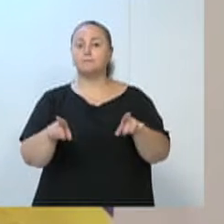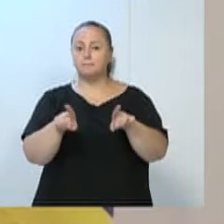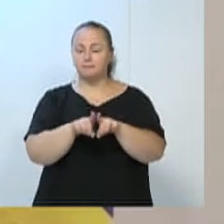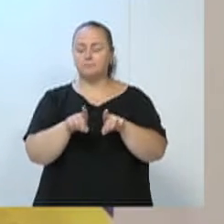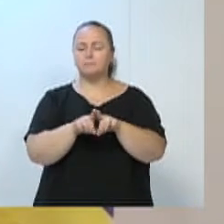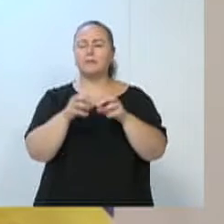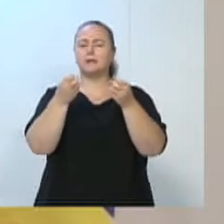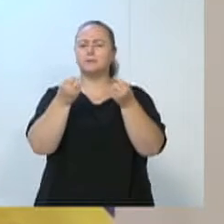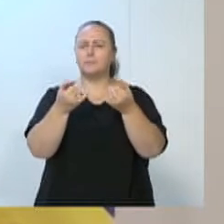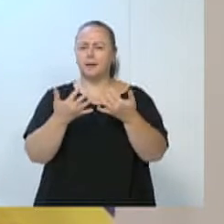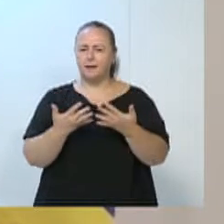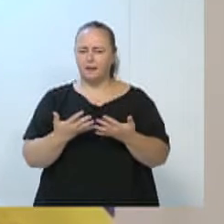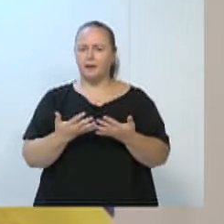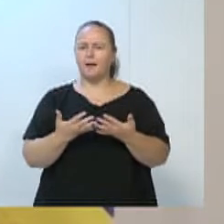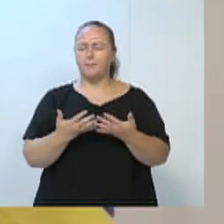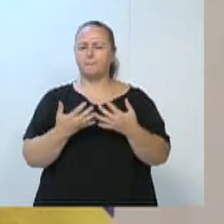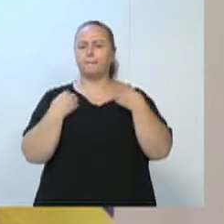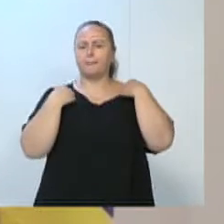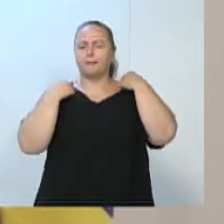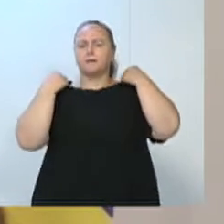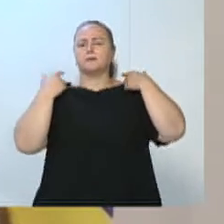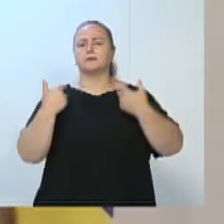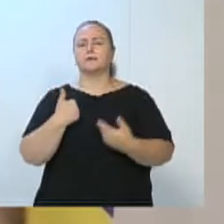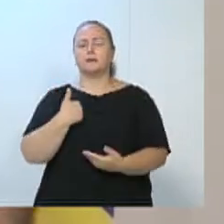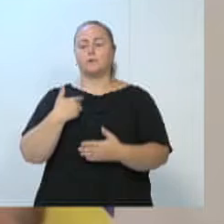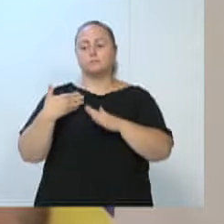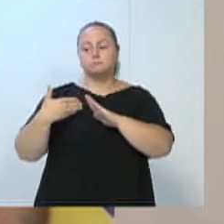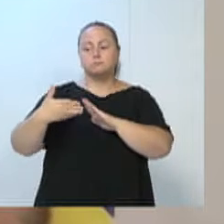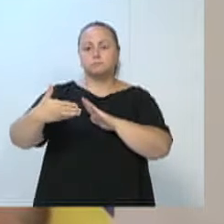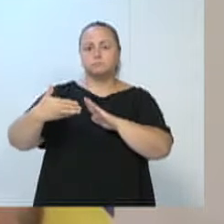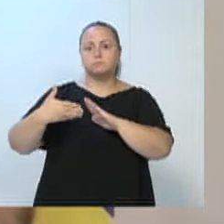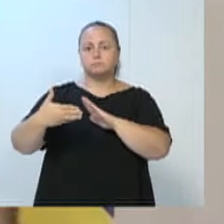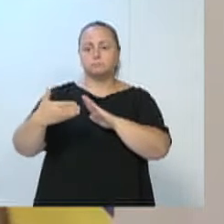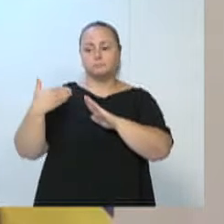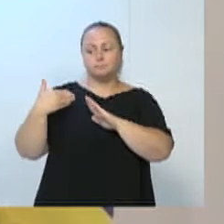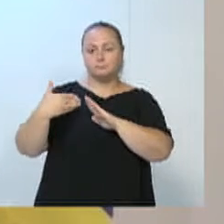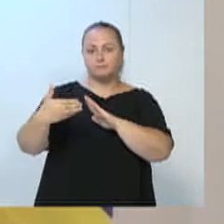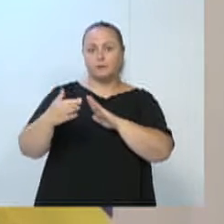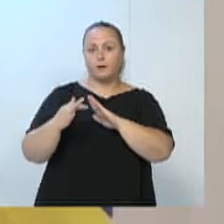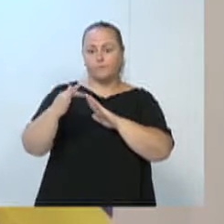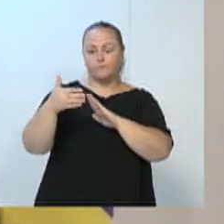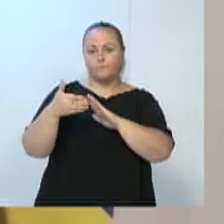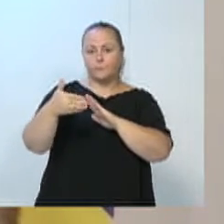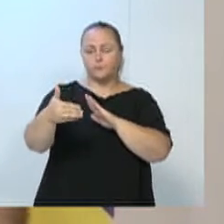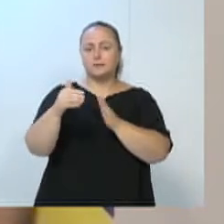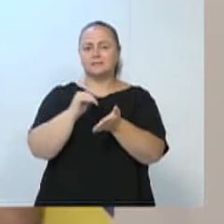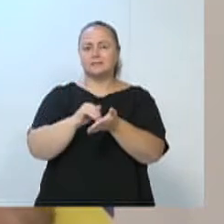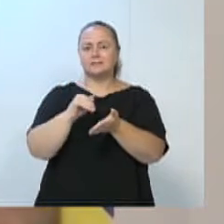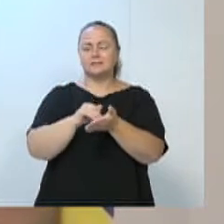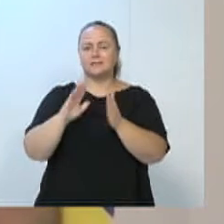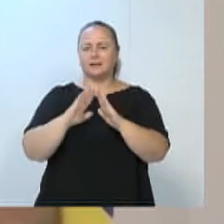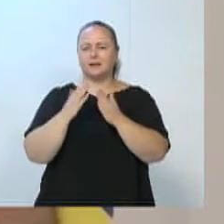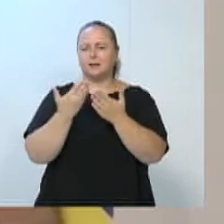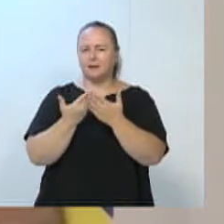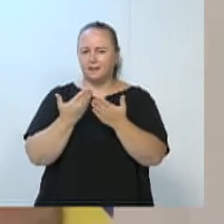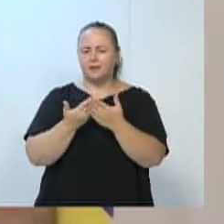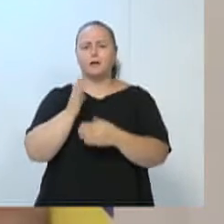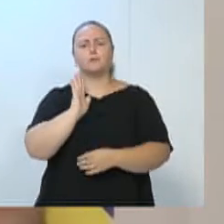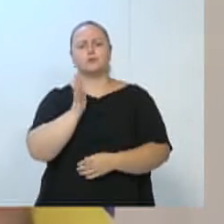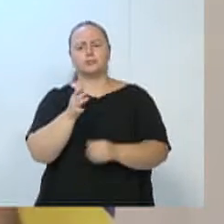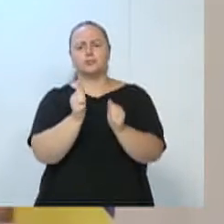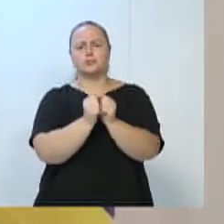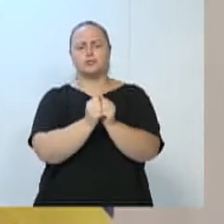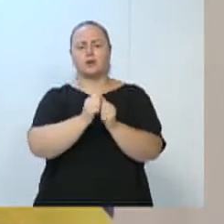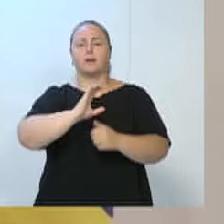uma conversa, que vou ter daqui a pouco uma reunião com os secretários escolares, assim como também tive com os coordenadores